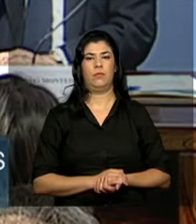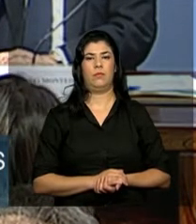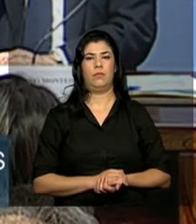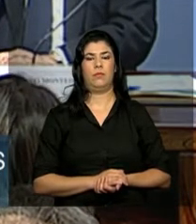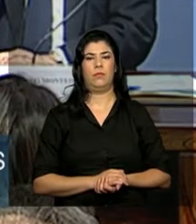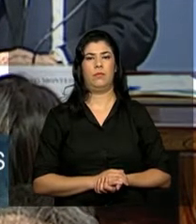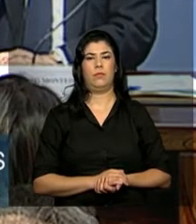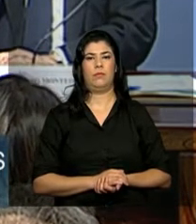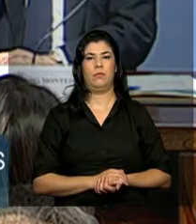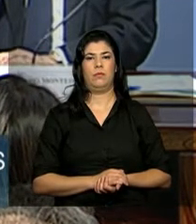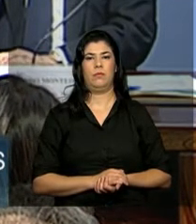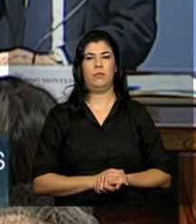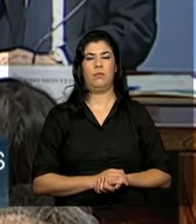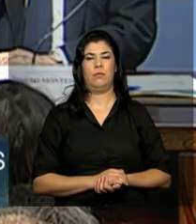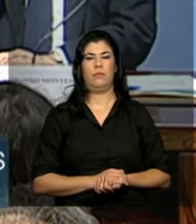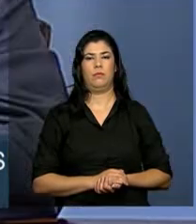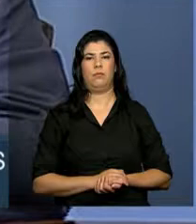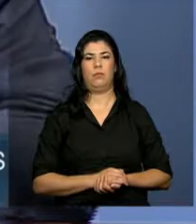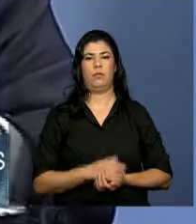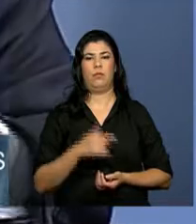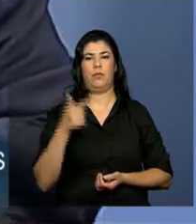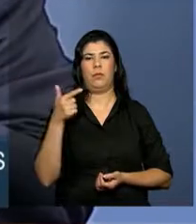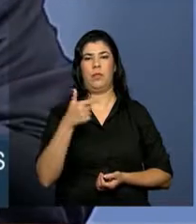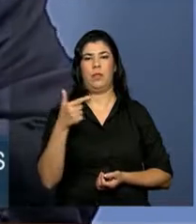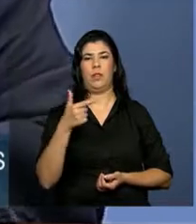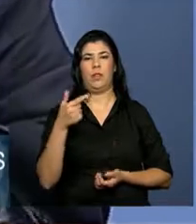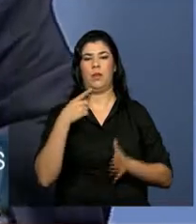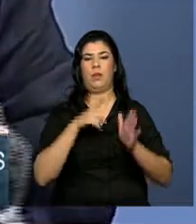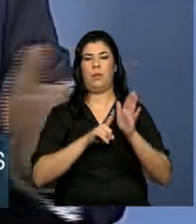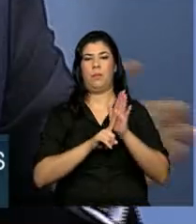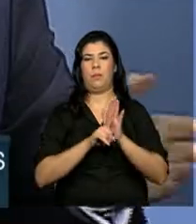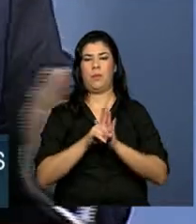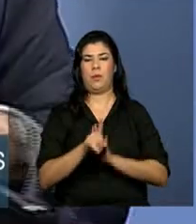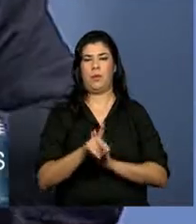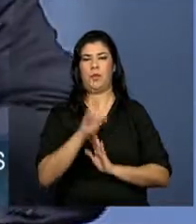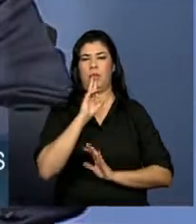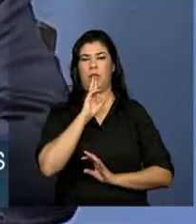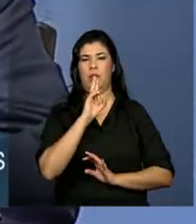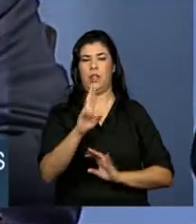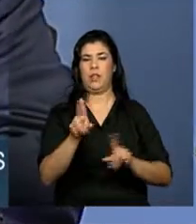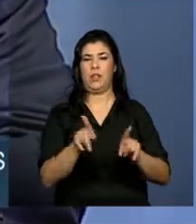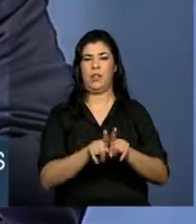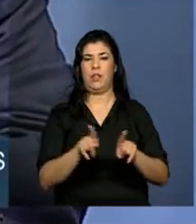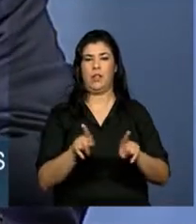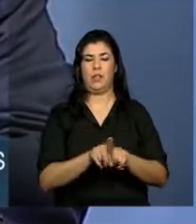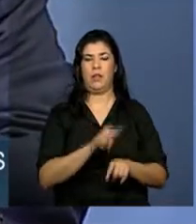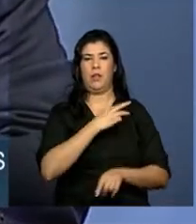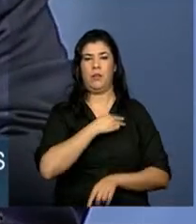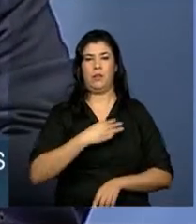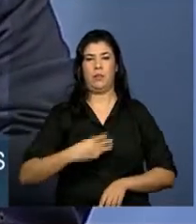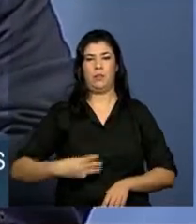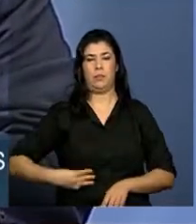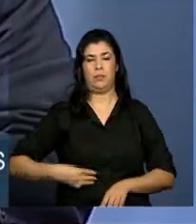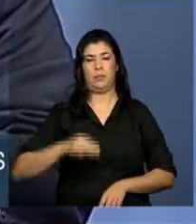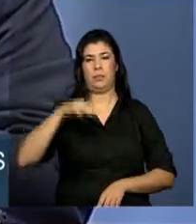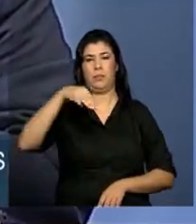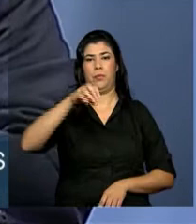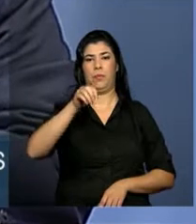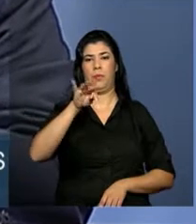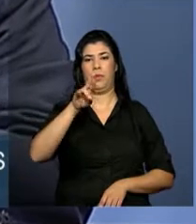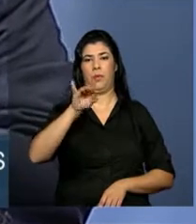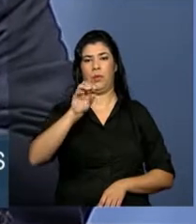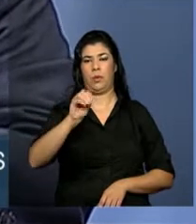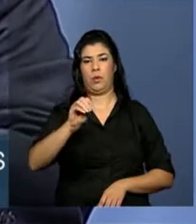Bom, a segunda parte da pergunta, eu direi rapidamente, mas deixo também ao ministro Armando Monteiro, é uma